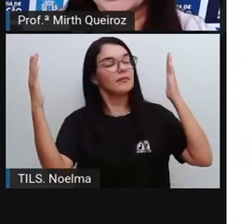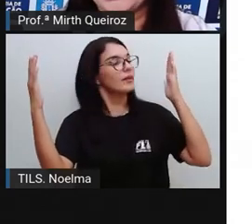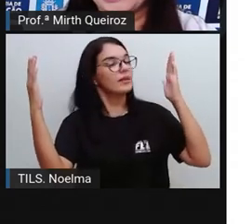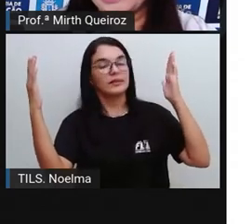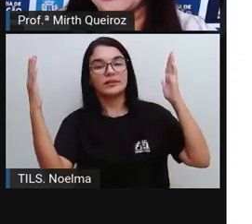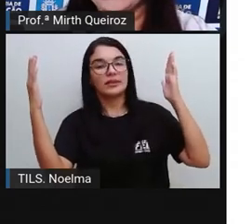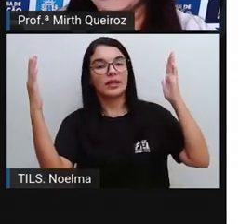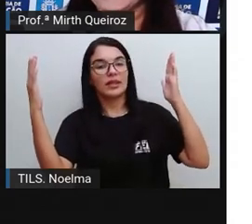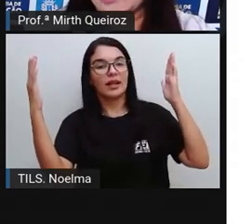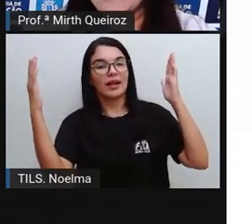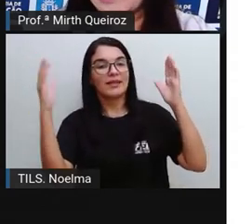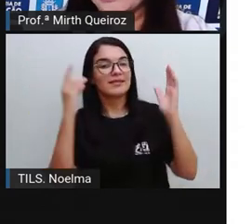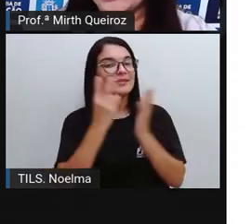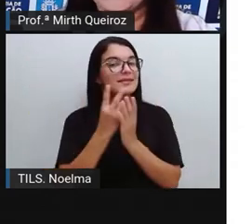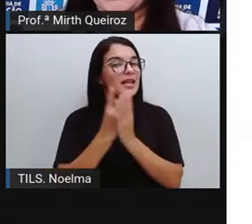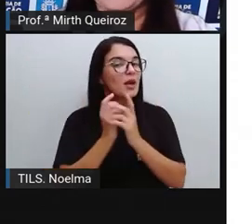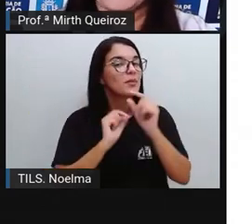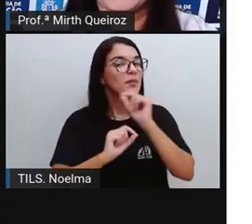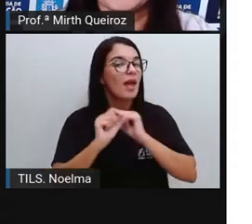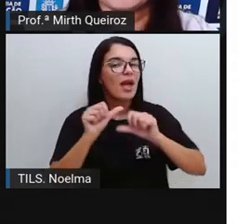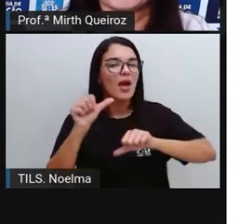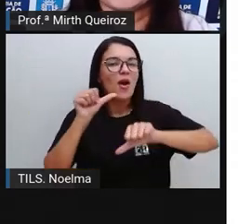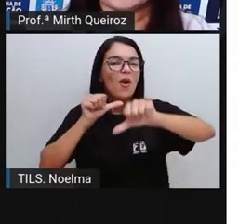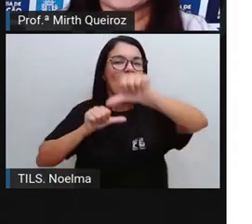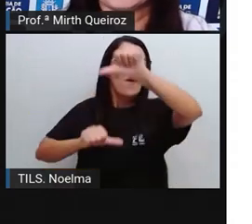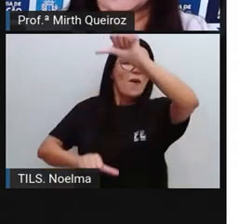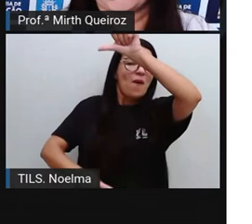sombra ali, a marca no espelho,